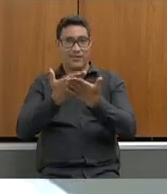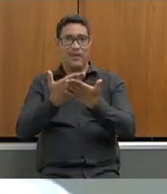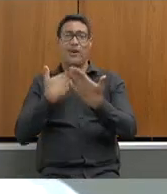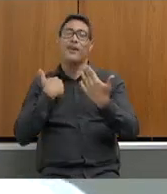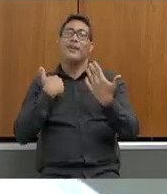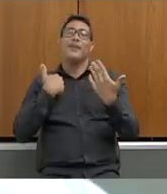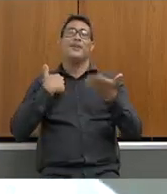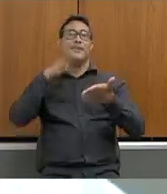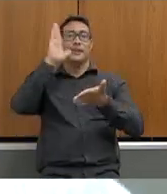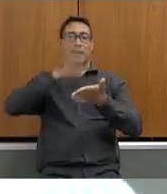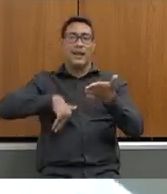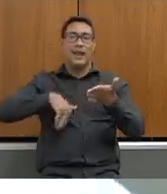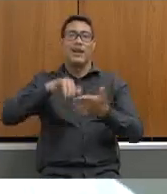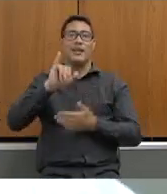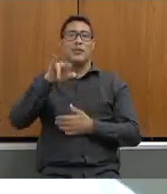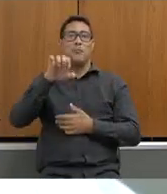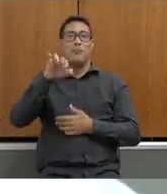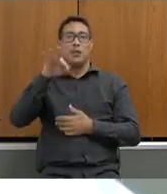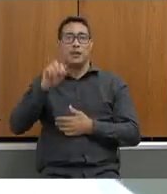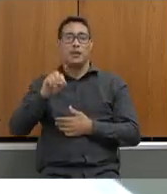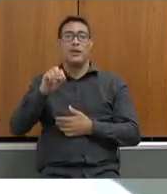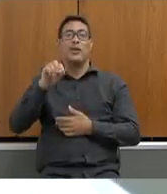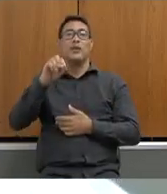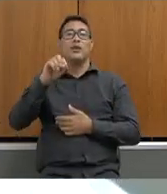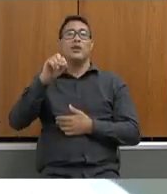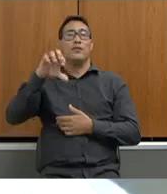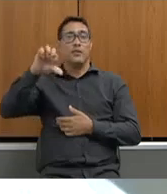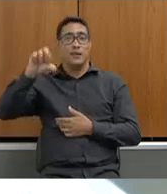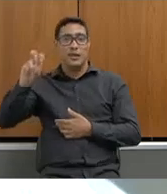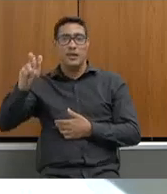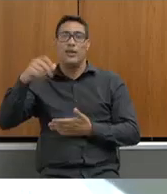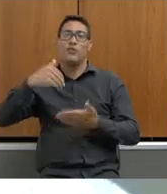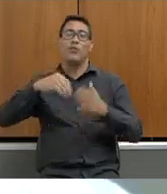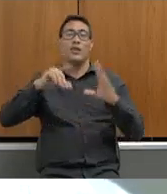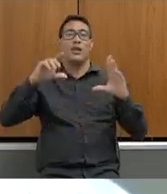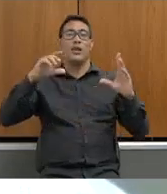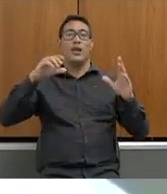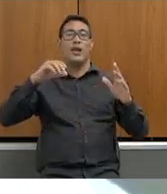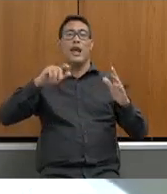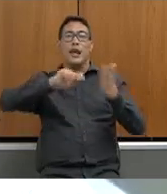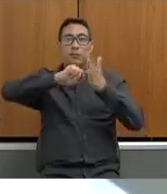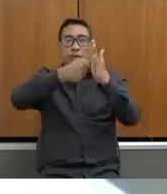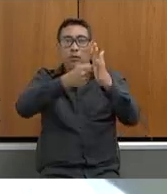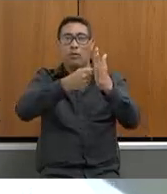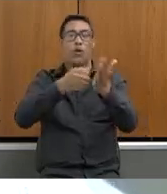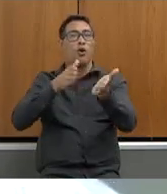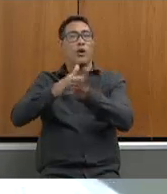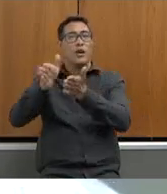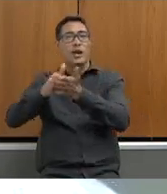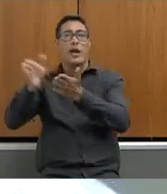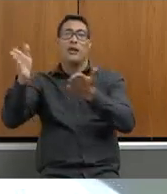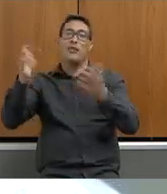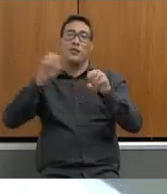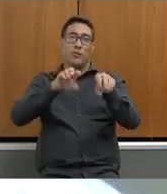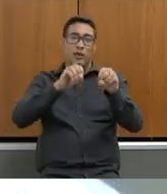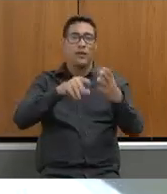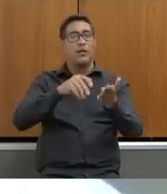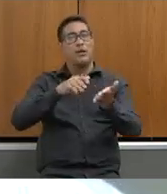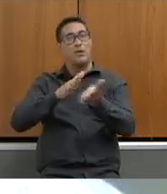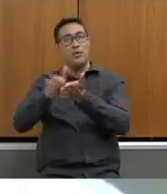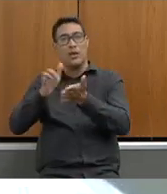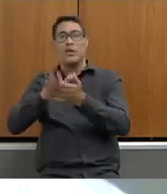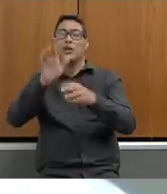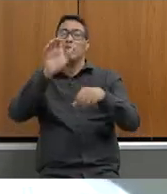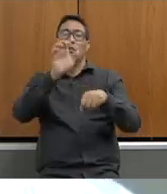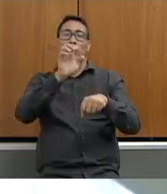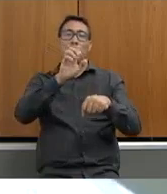constitucional 95 que congelou gastos com saúde com educação com assistência social por